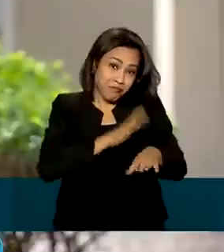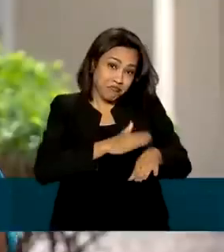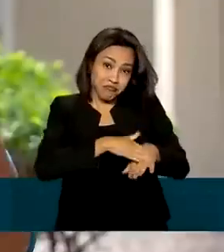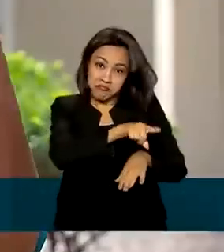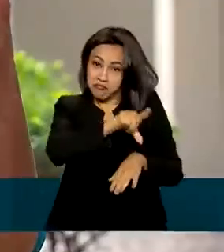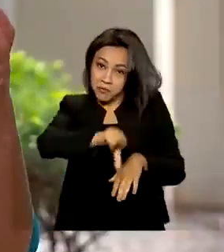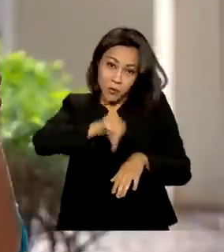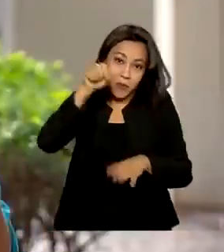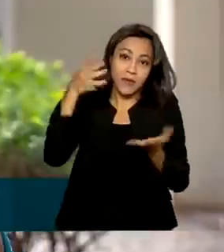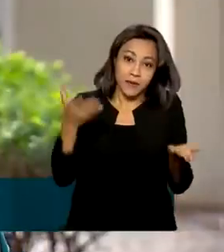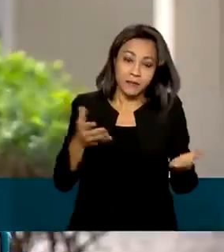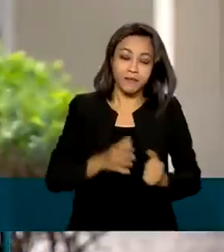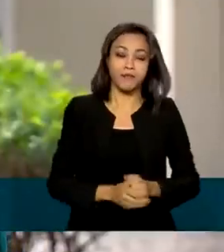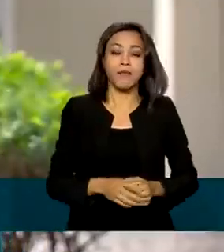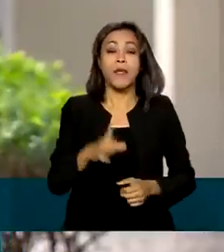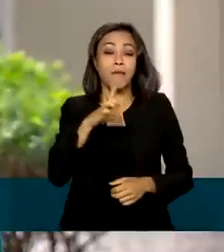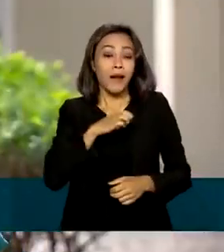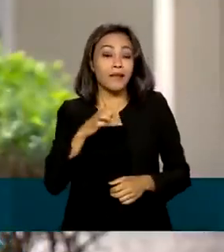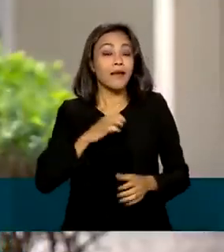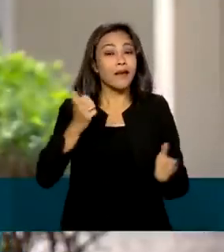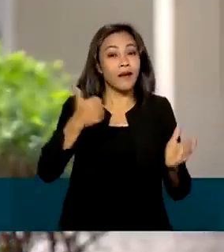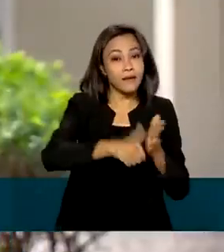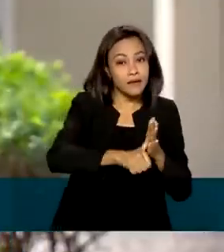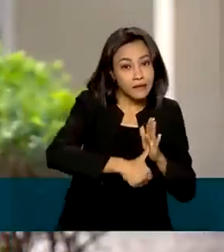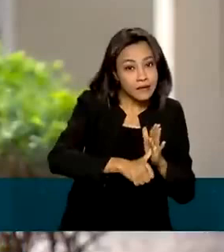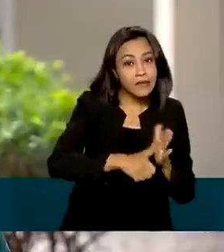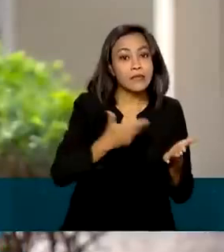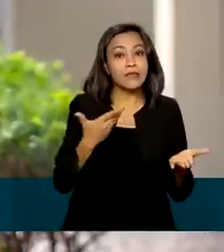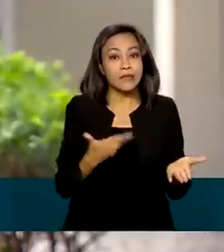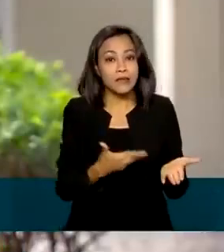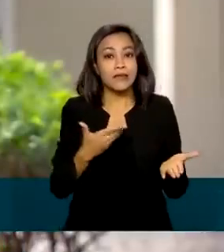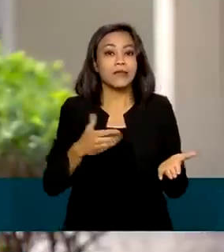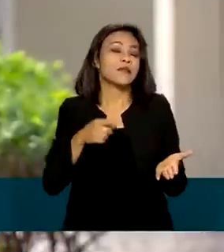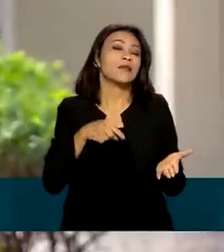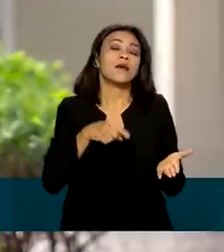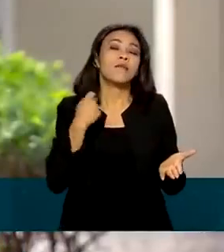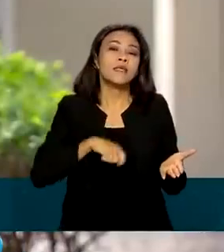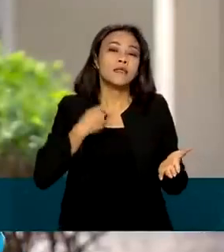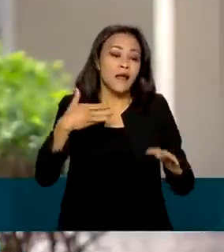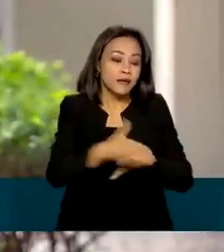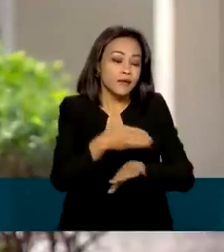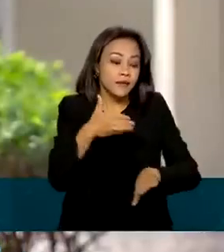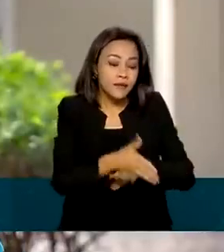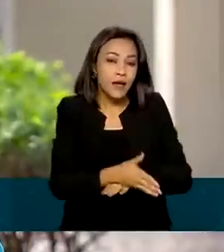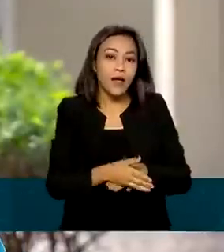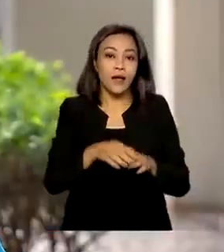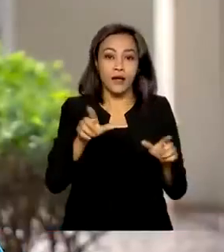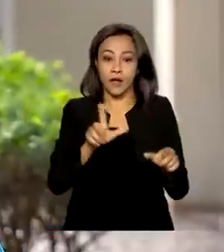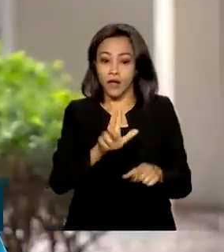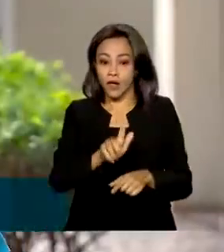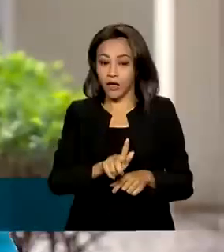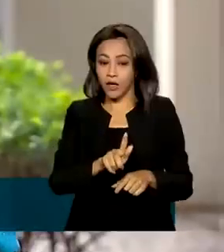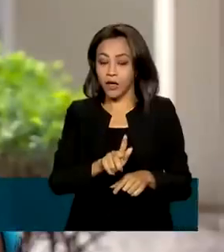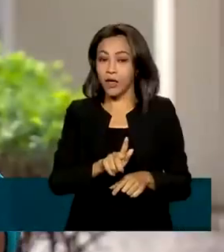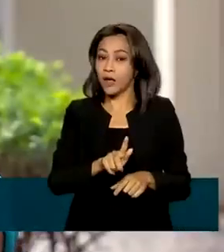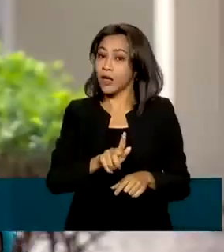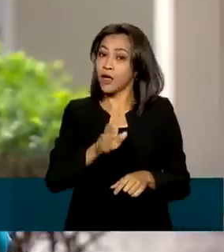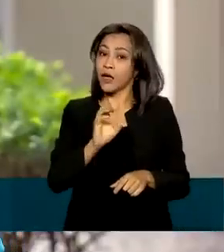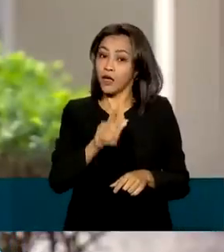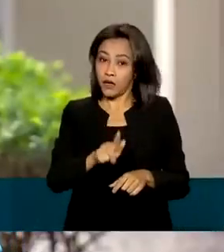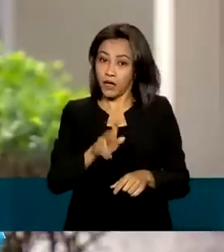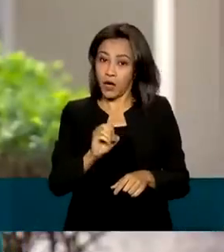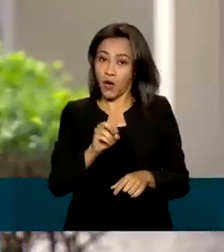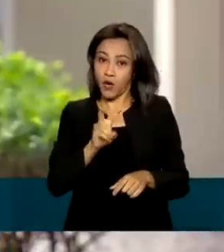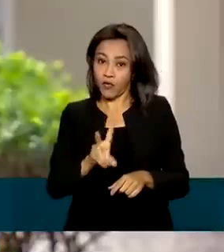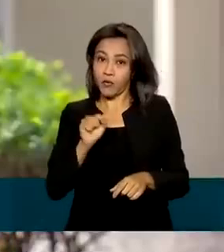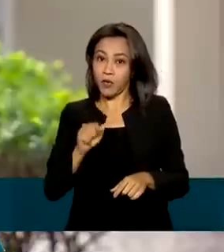Para ter a carteira de identidade nacional no formato digital, é preciso acessar o aplicativo gov.br. E quem ainda não